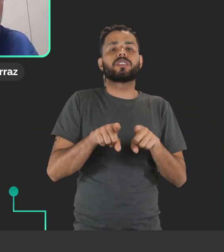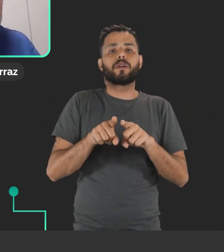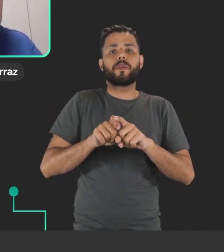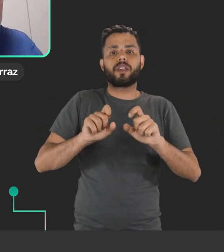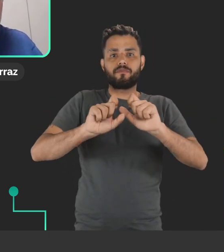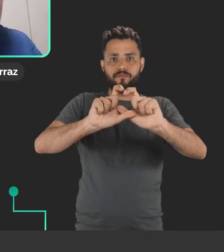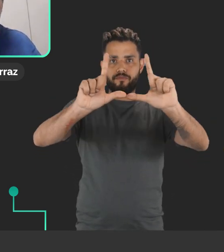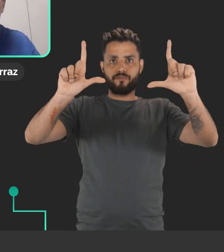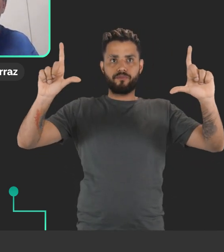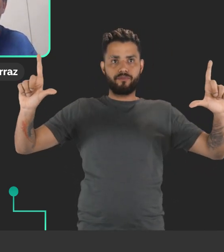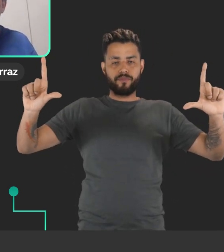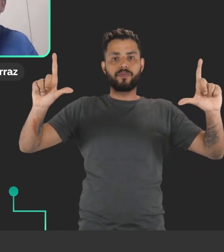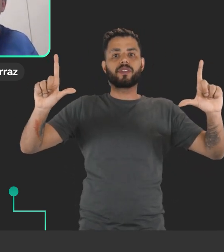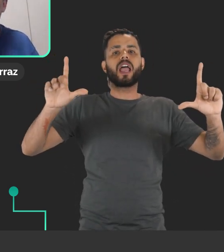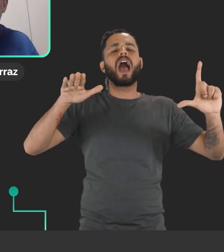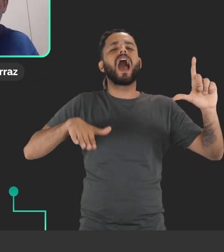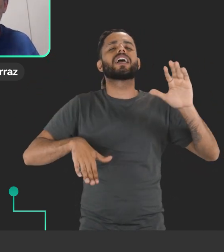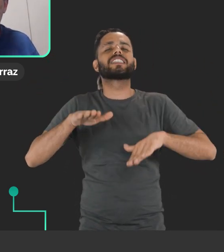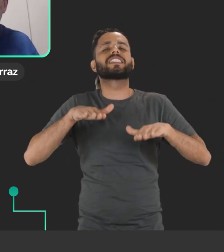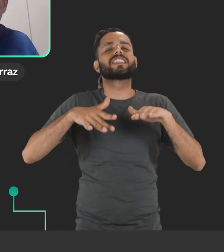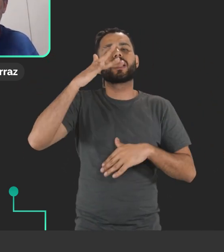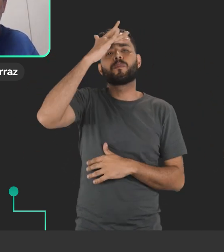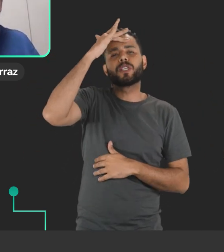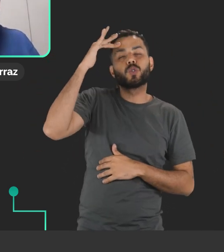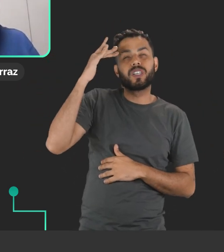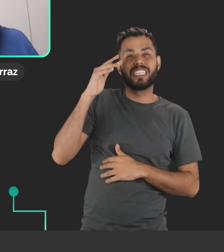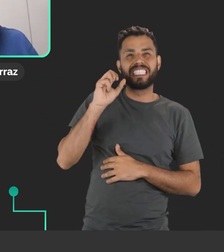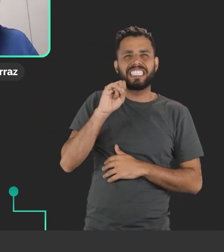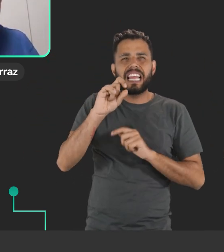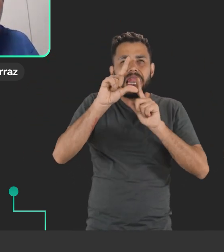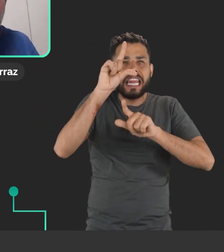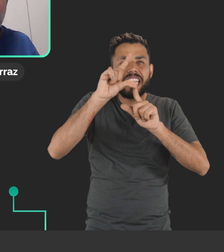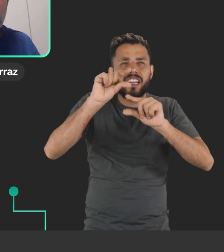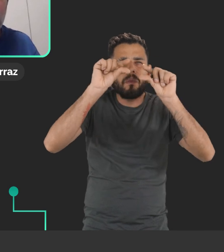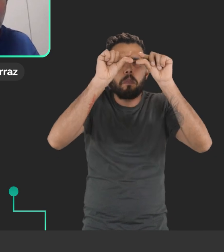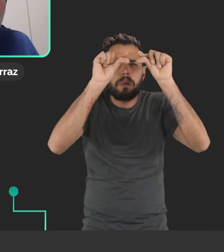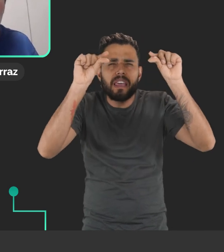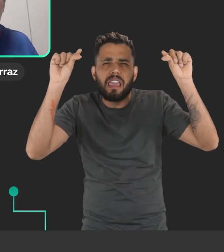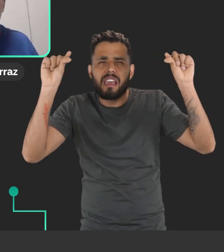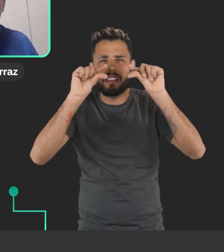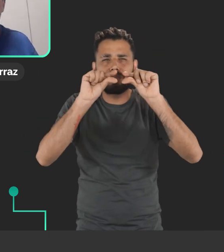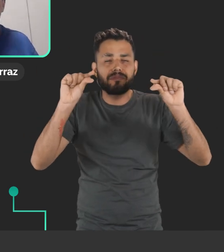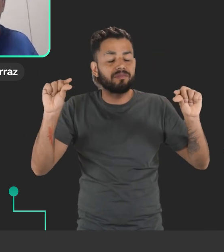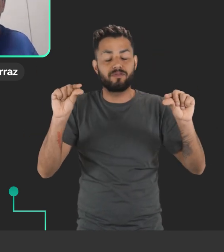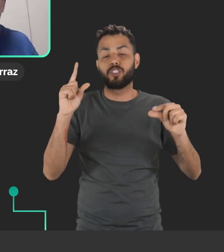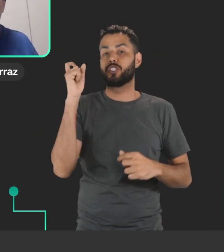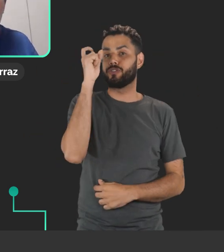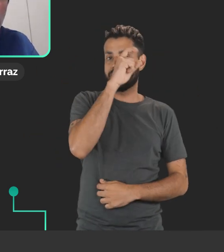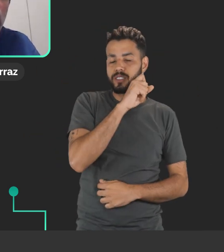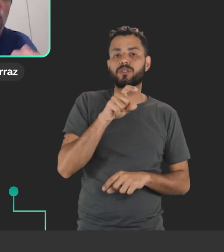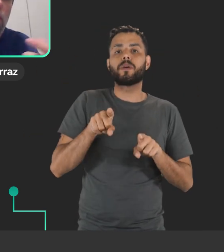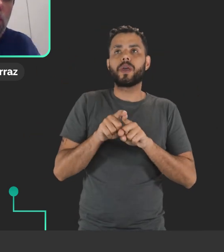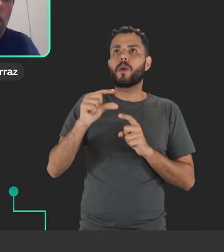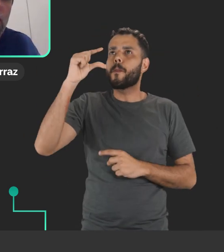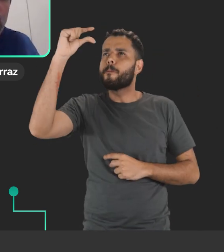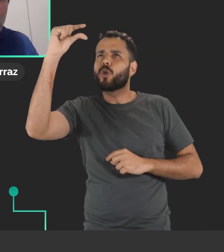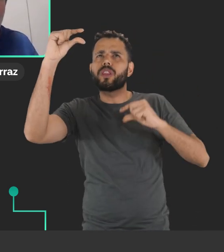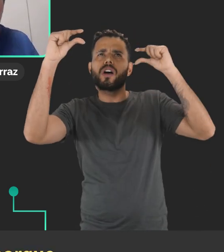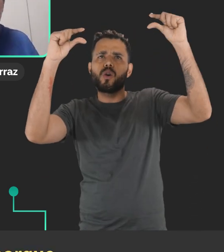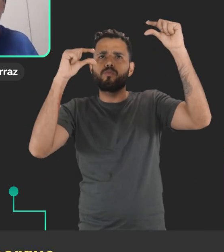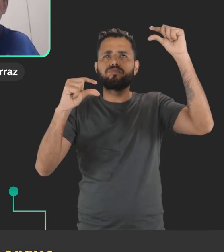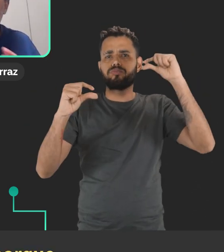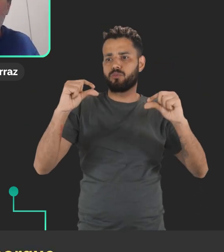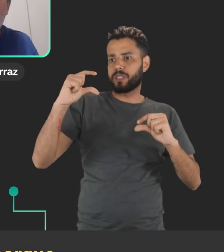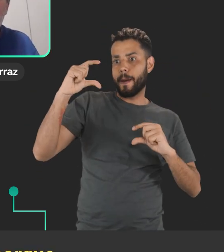usuário, né? Então, talvez o usuário, ele pode ter dificuldade com letras muito pequenas, ele pode ter dificuldade com tamanhos de botões,